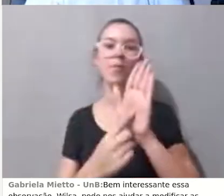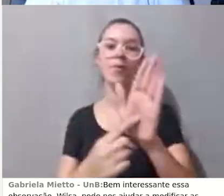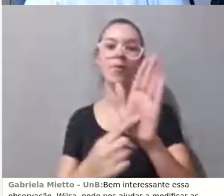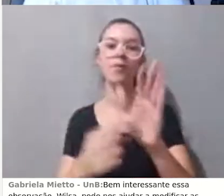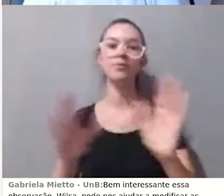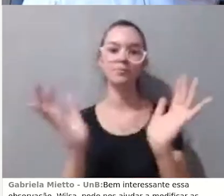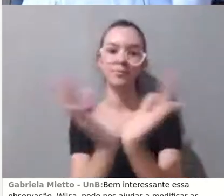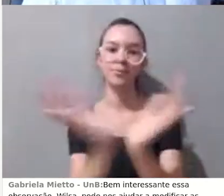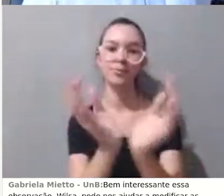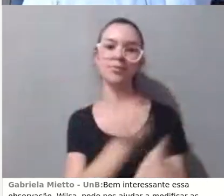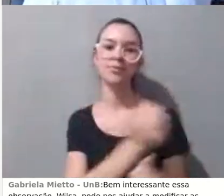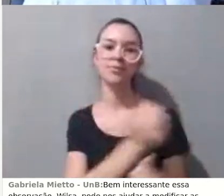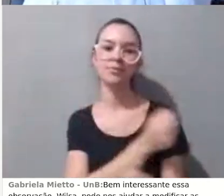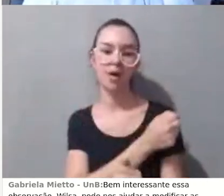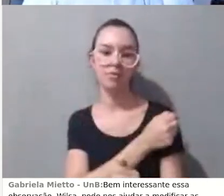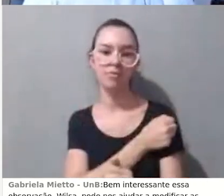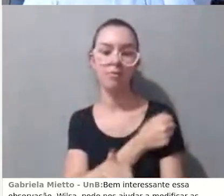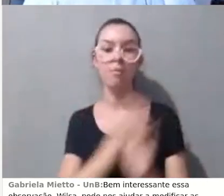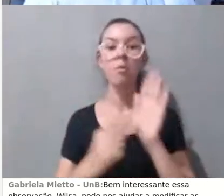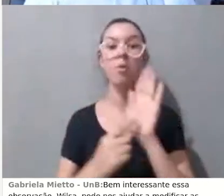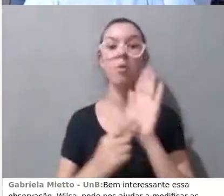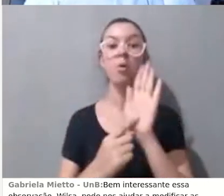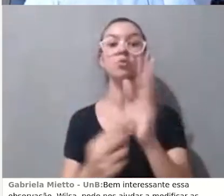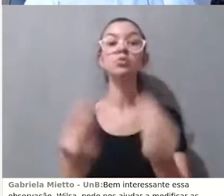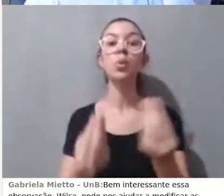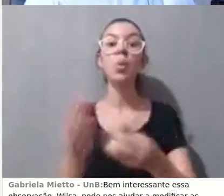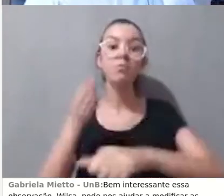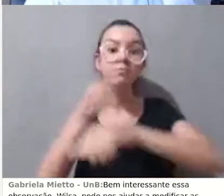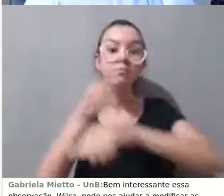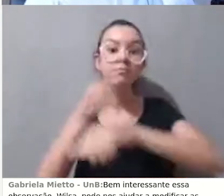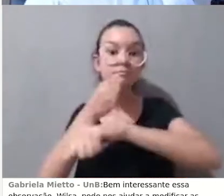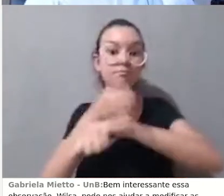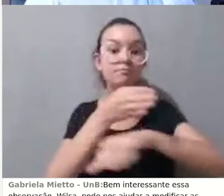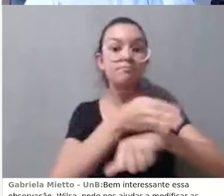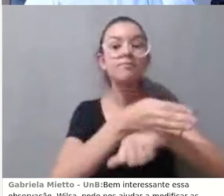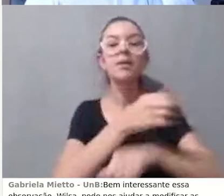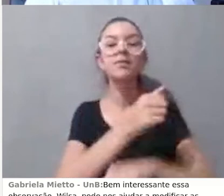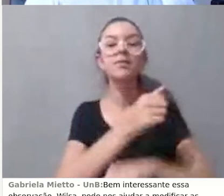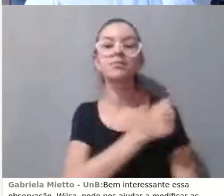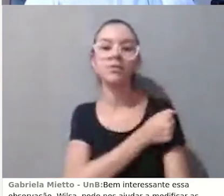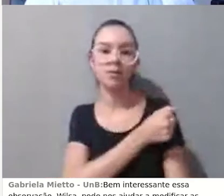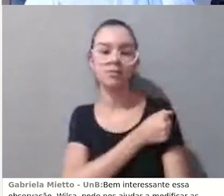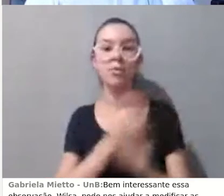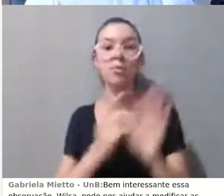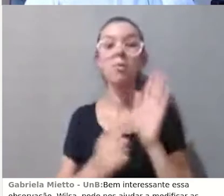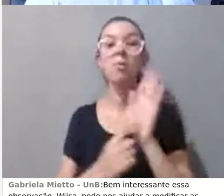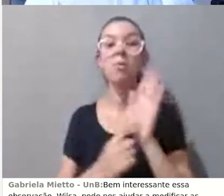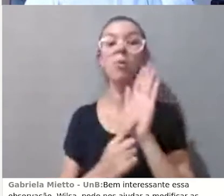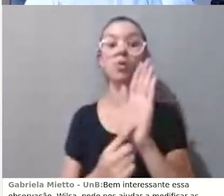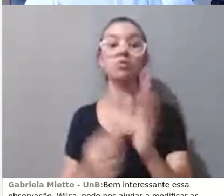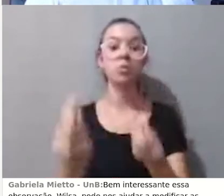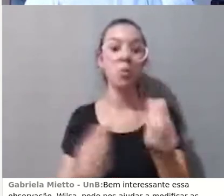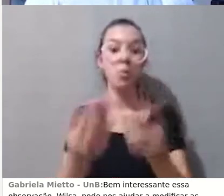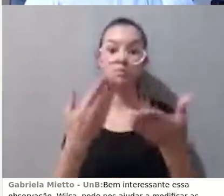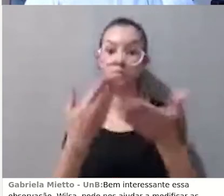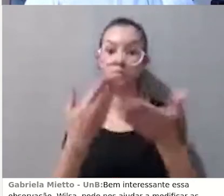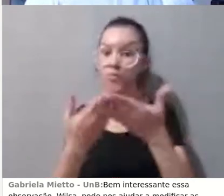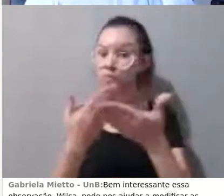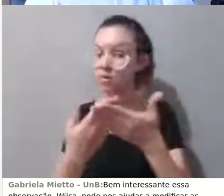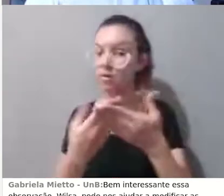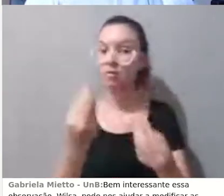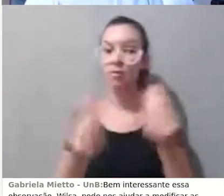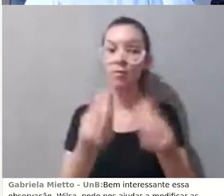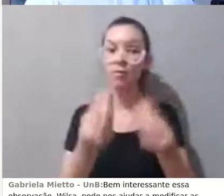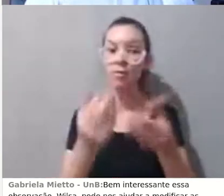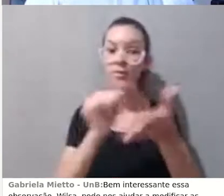participando o nosso grupo, sem os nomes, mas mostrar a eles o que eles mais participam, aonde eu acho que é importante eles